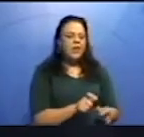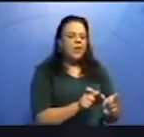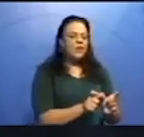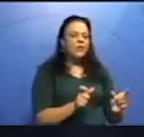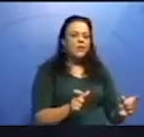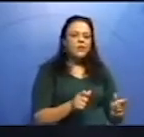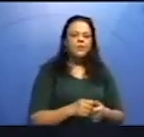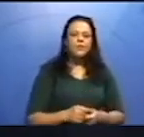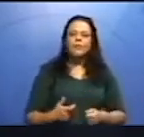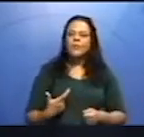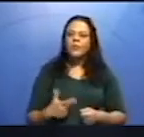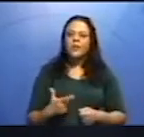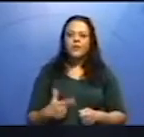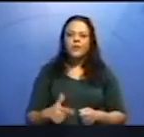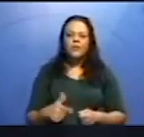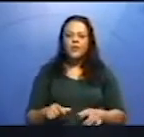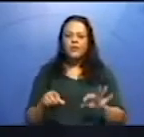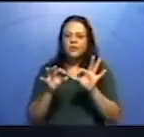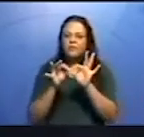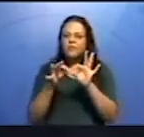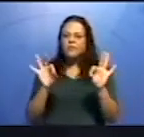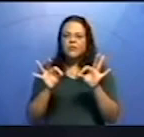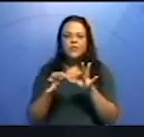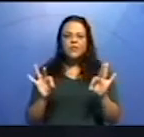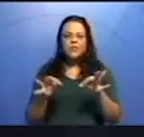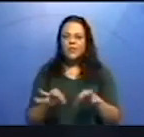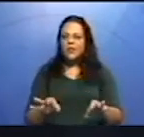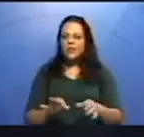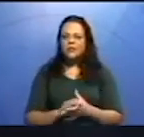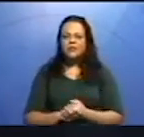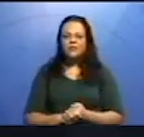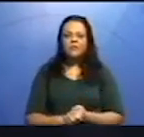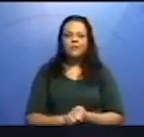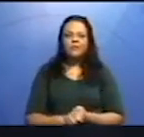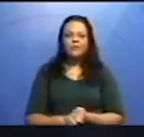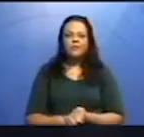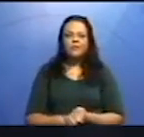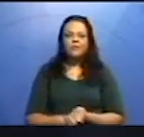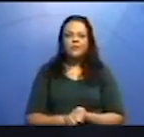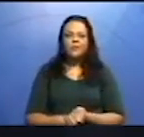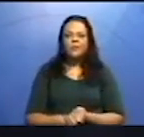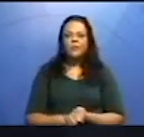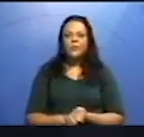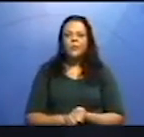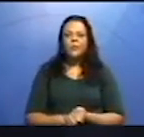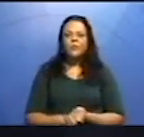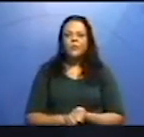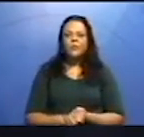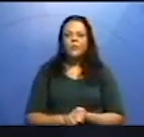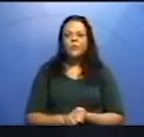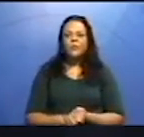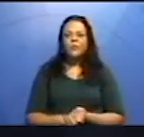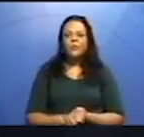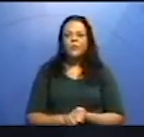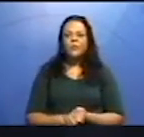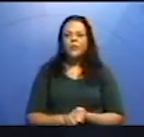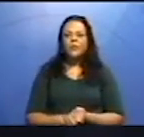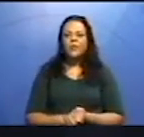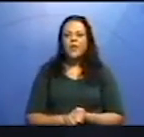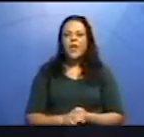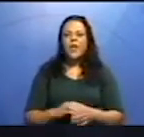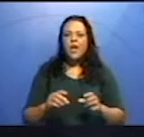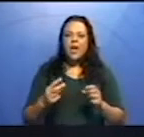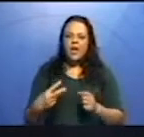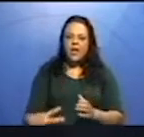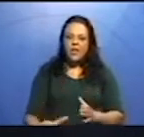Função sintática. A segunda oração, olha a característica. A segunda oração, ela está ligada pela conjunção